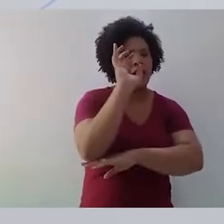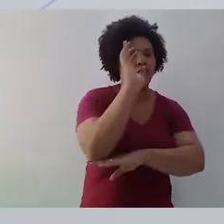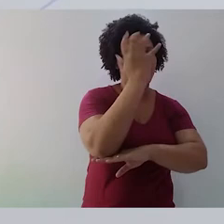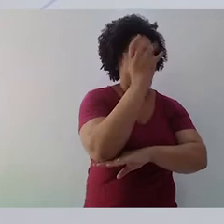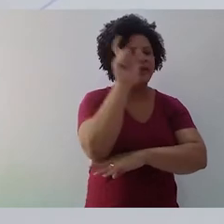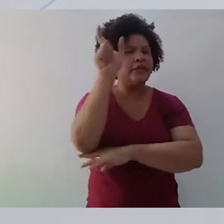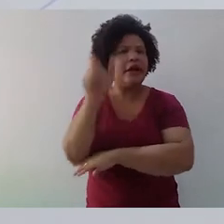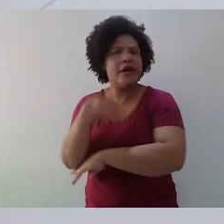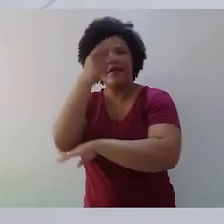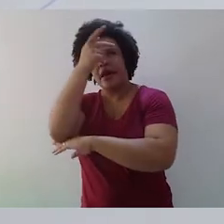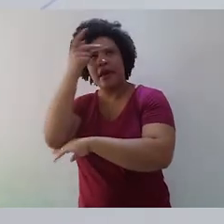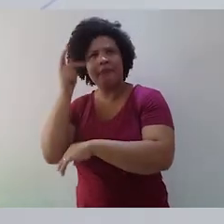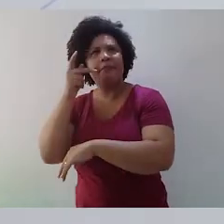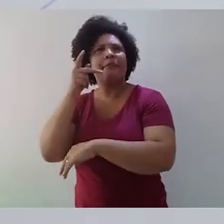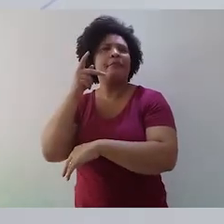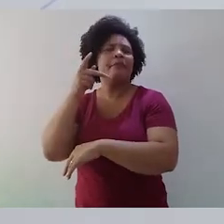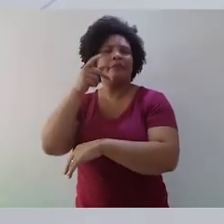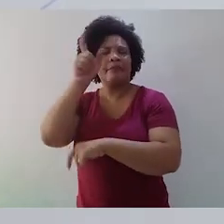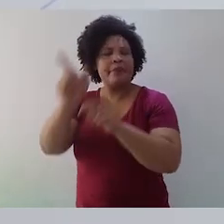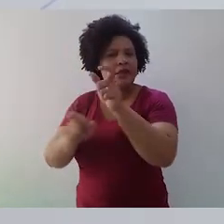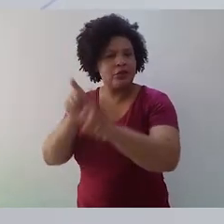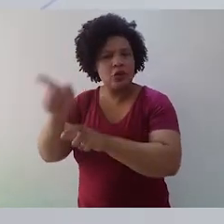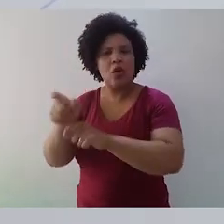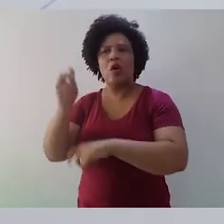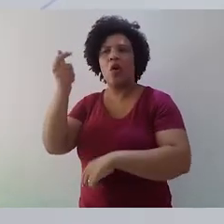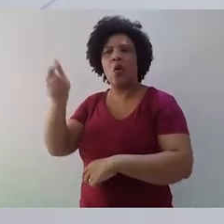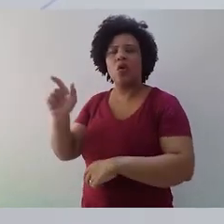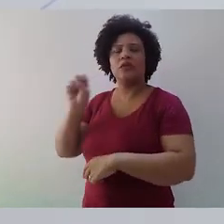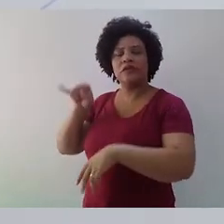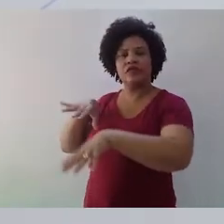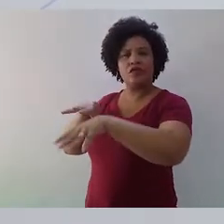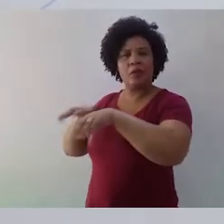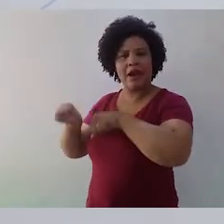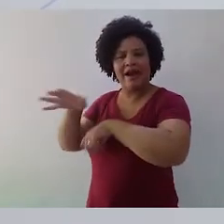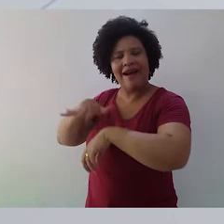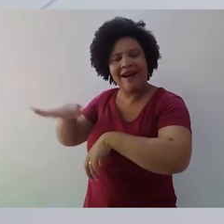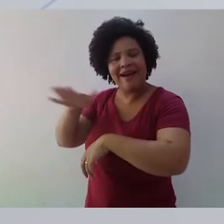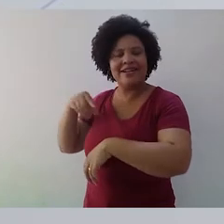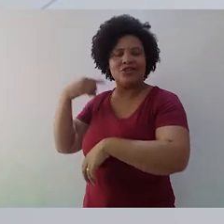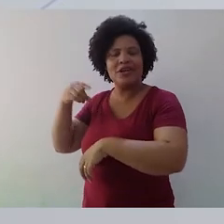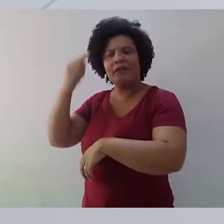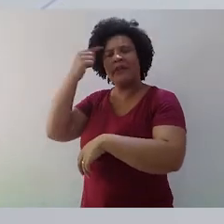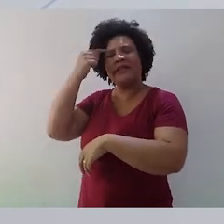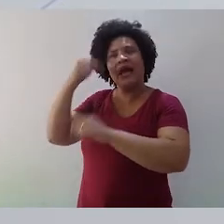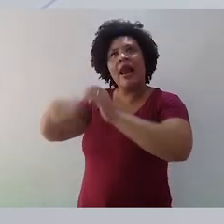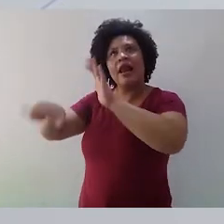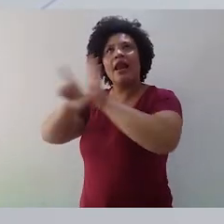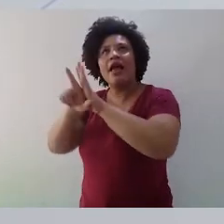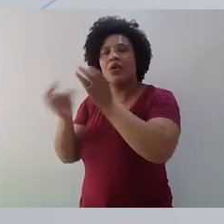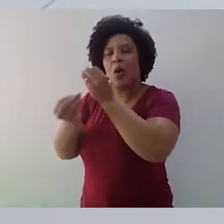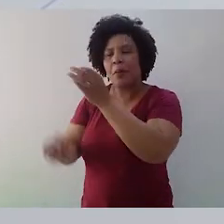pensem na administração desse parque, outros, se tiverem uma formação jurídica, vão pensar nas leis que levaram